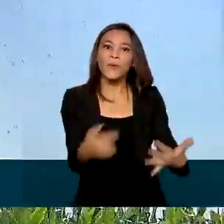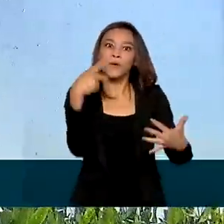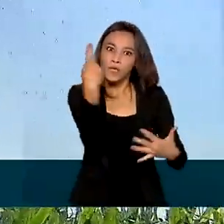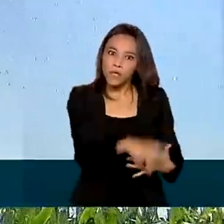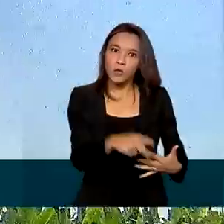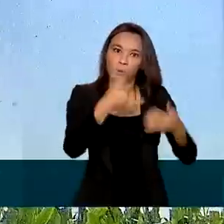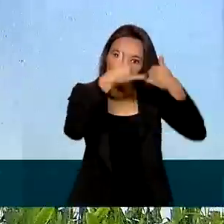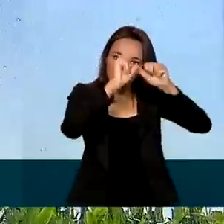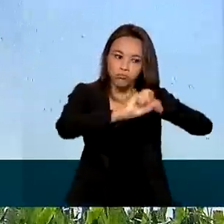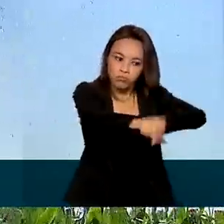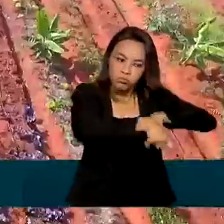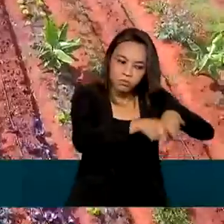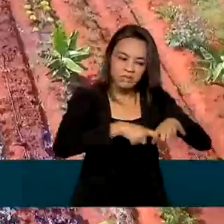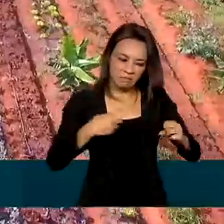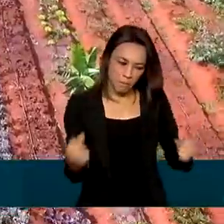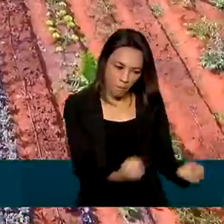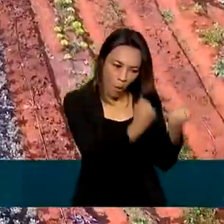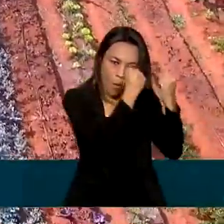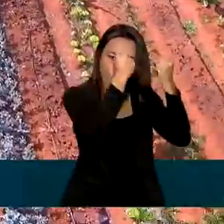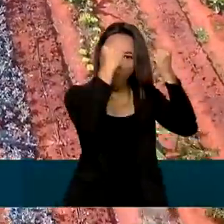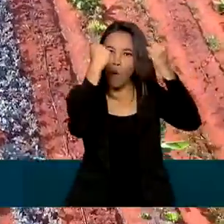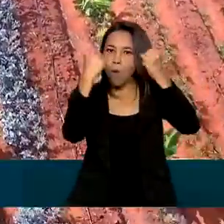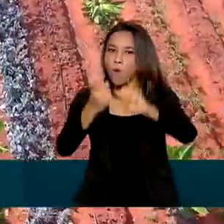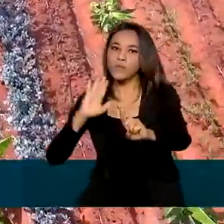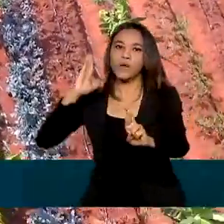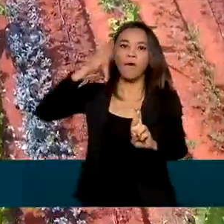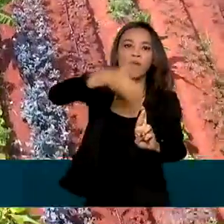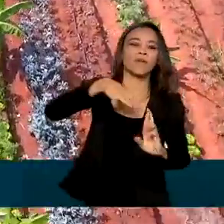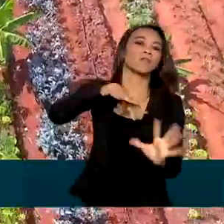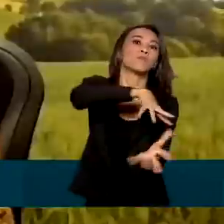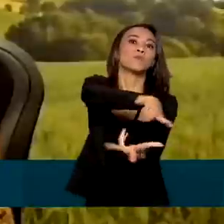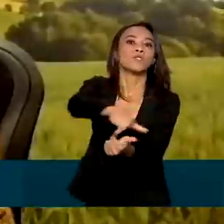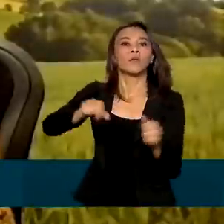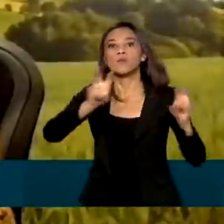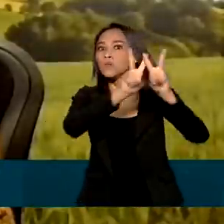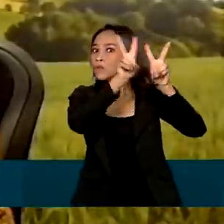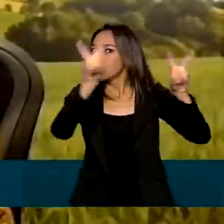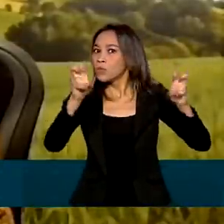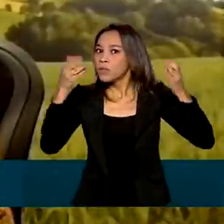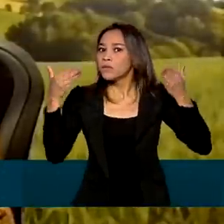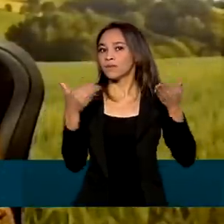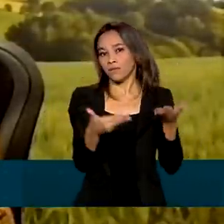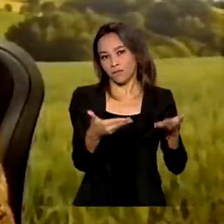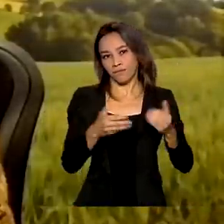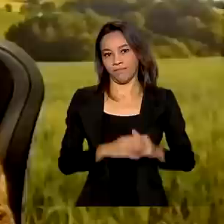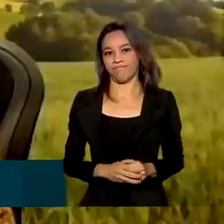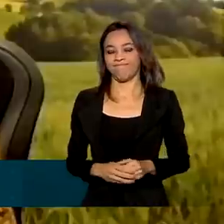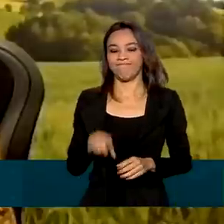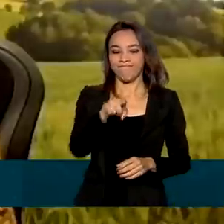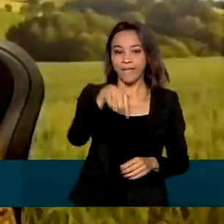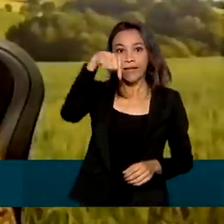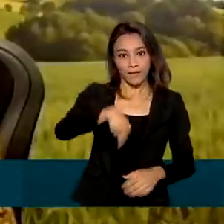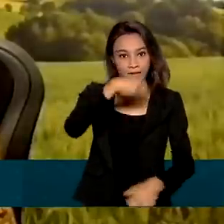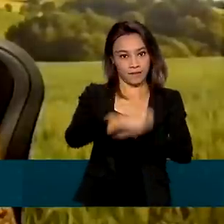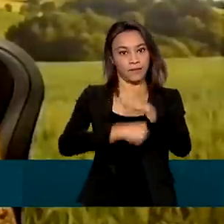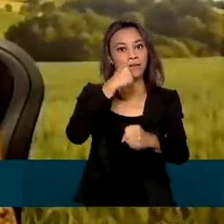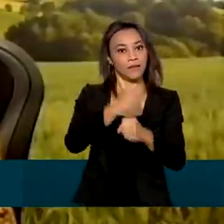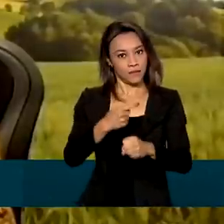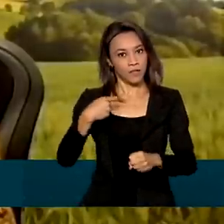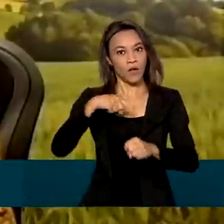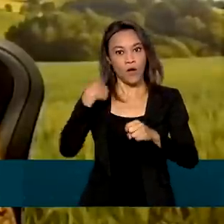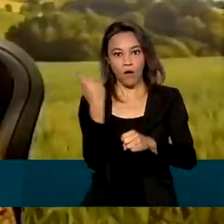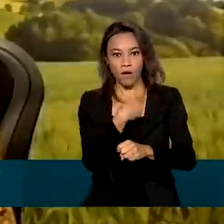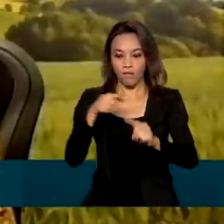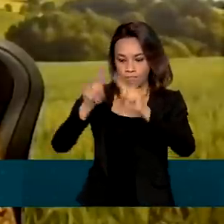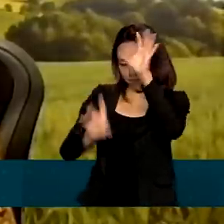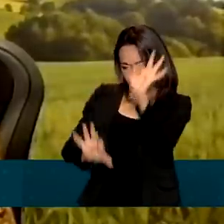potencial para se tornar um dos líderes mundiais nesse assunto. Nesse ano fizemos um plano safra mais verde,